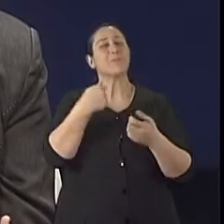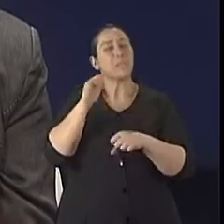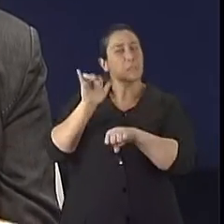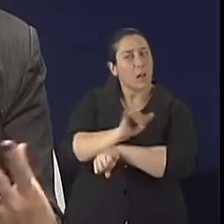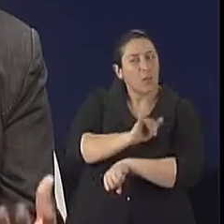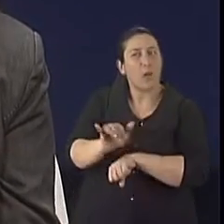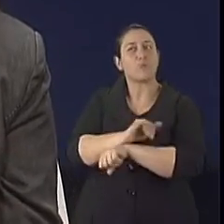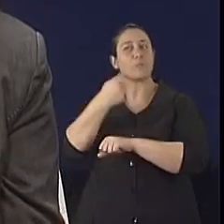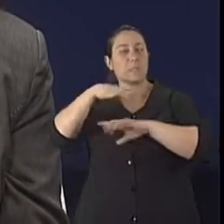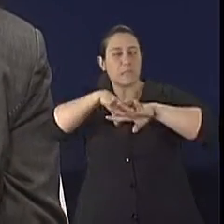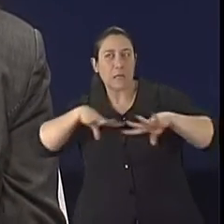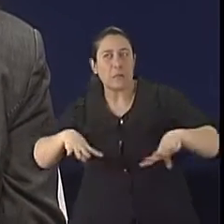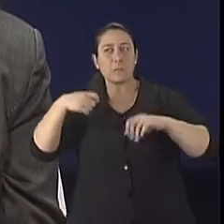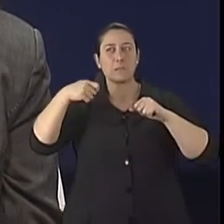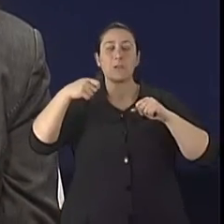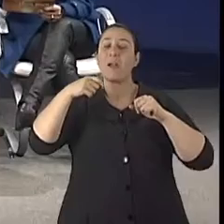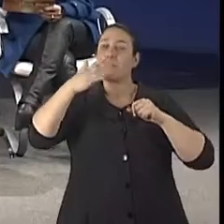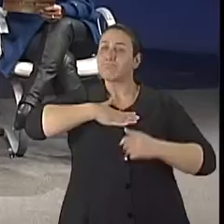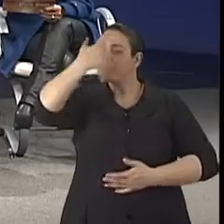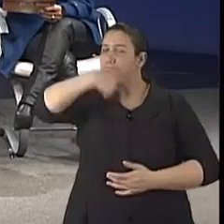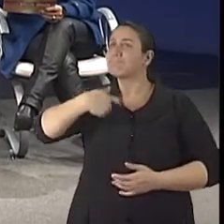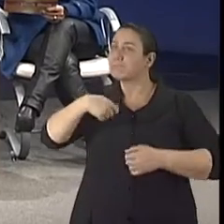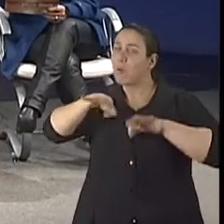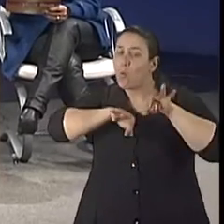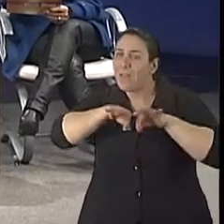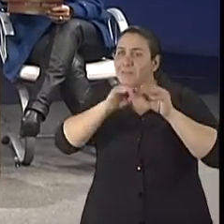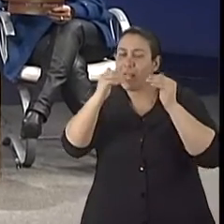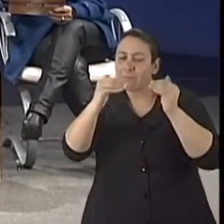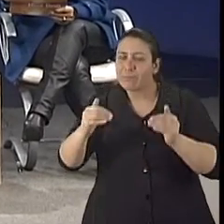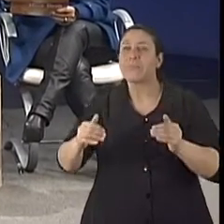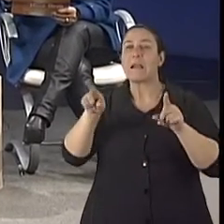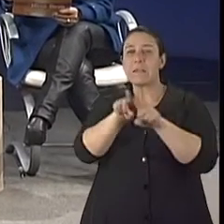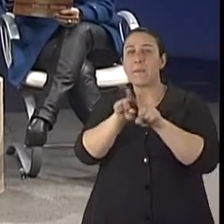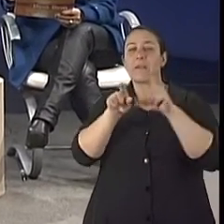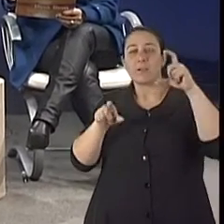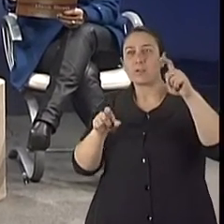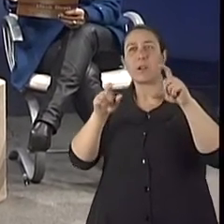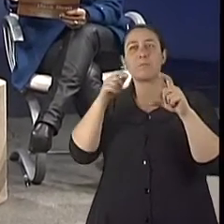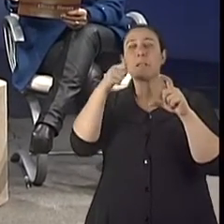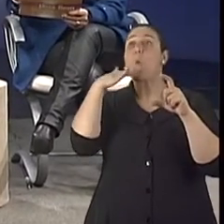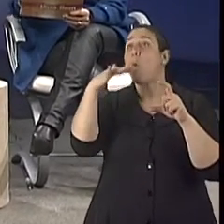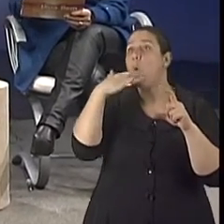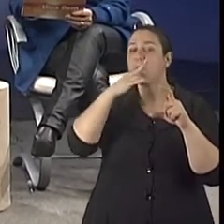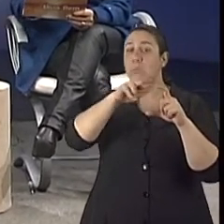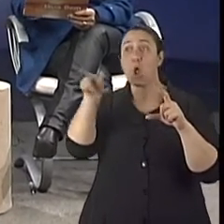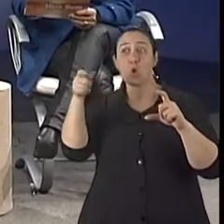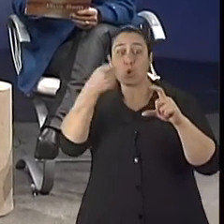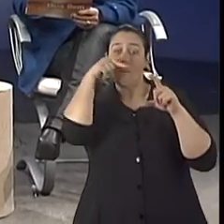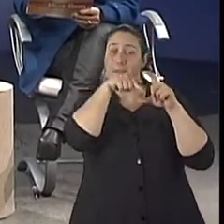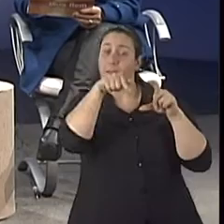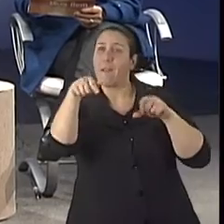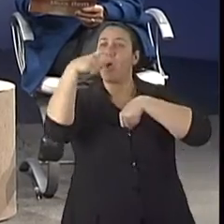tabelinhas, esquemas. Caixinhas com o dia certo, cores, né? Cores. Tem uma série de estratégias que é